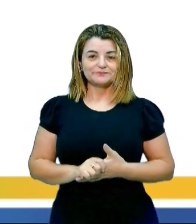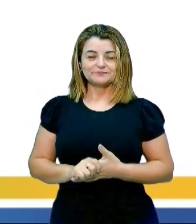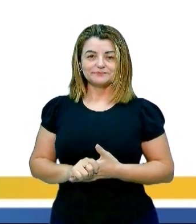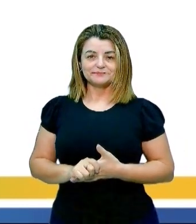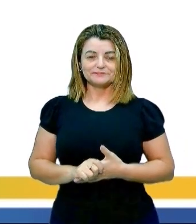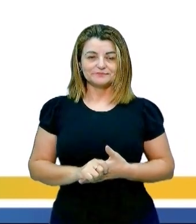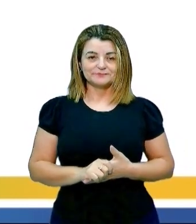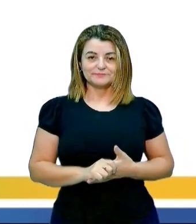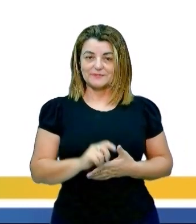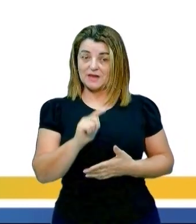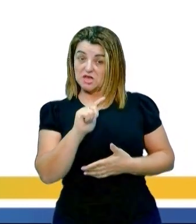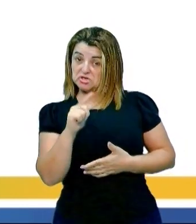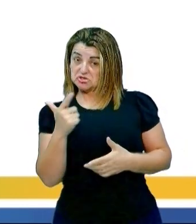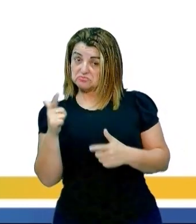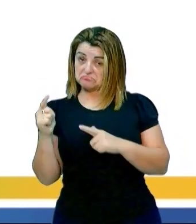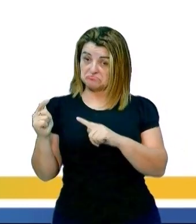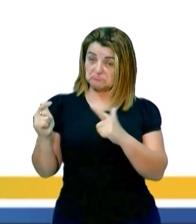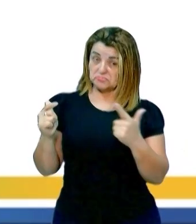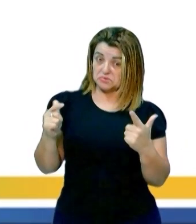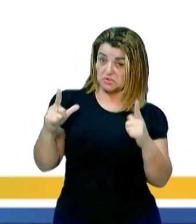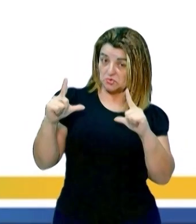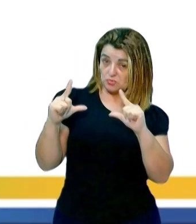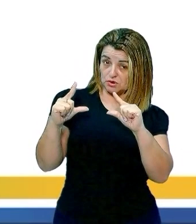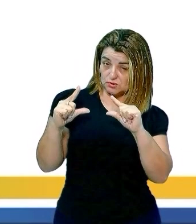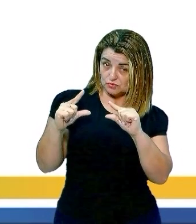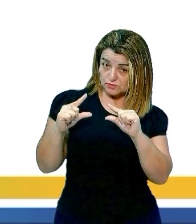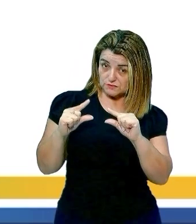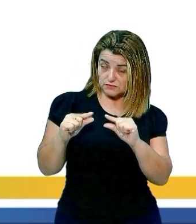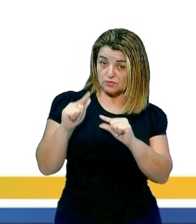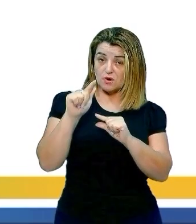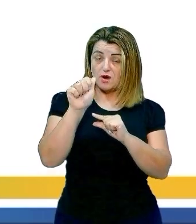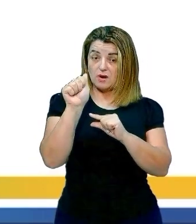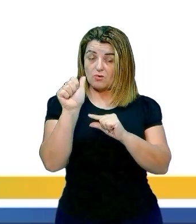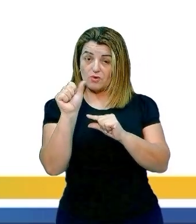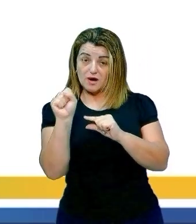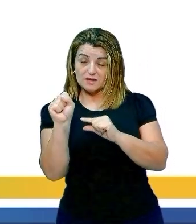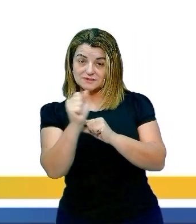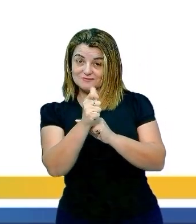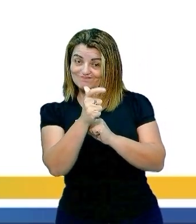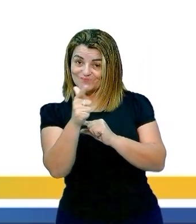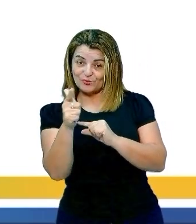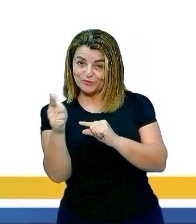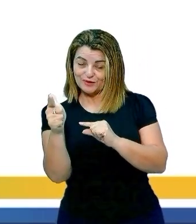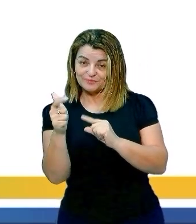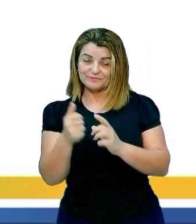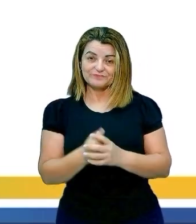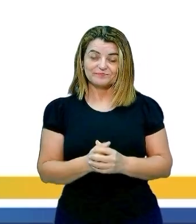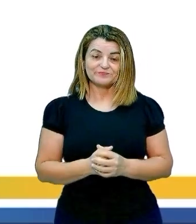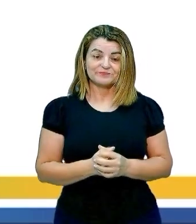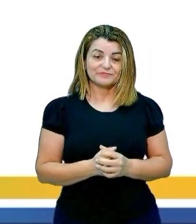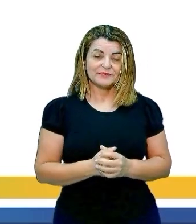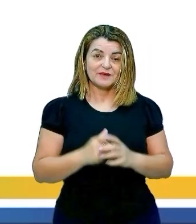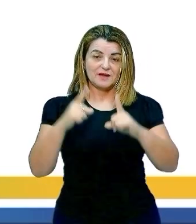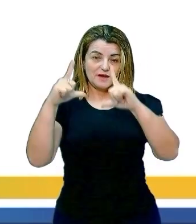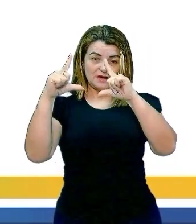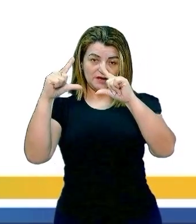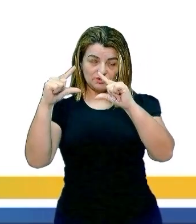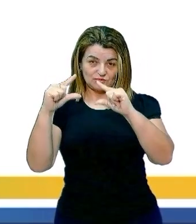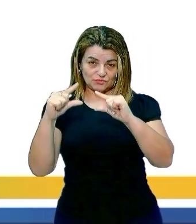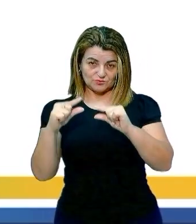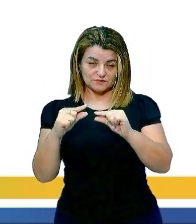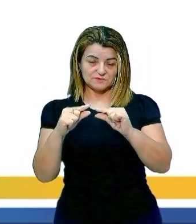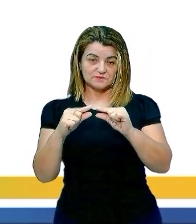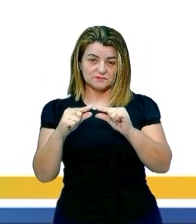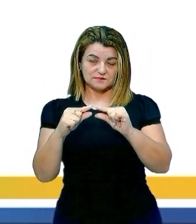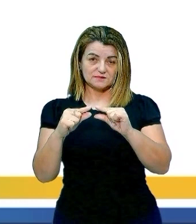Quer dizer, se não tem, reduziu a concentração dele, não há fotossíntese. Então, reduz a taxa fotossintética.